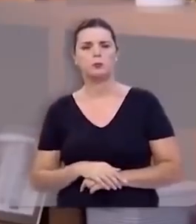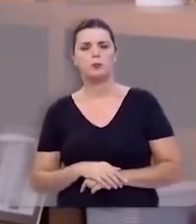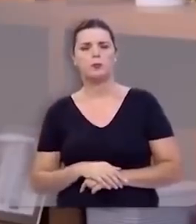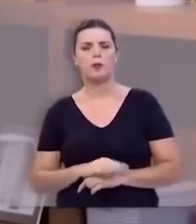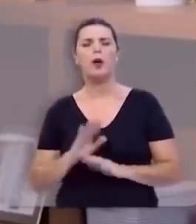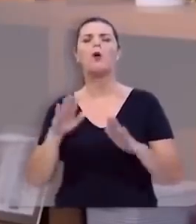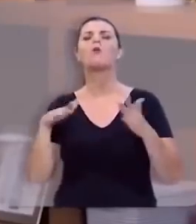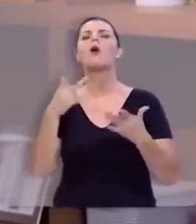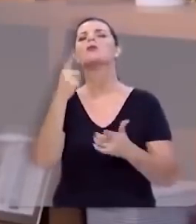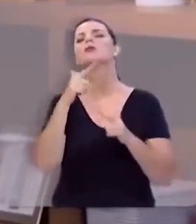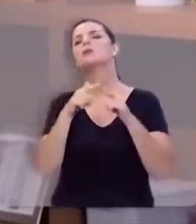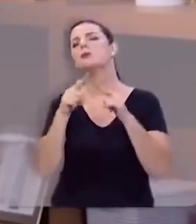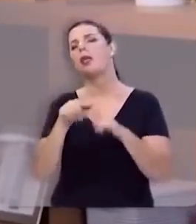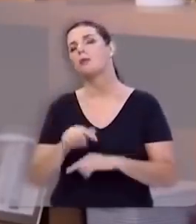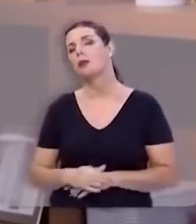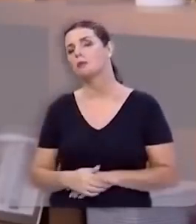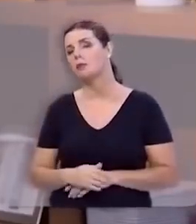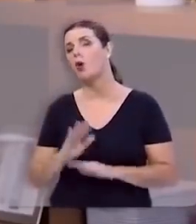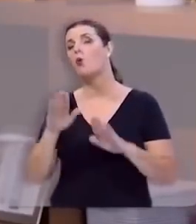Quais são os seus gigantes?